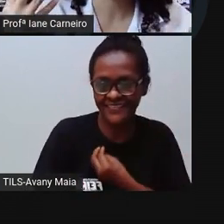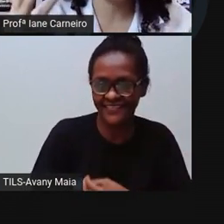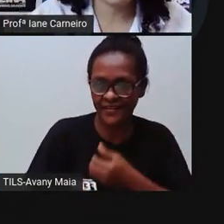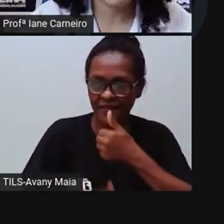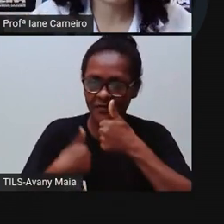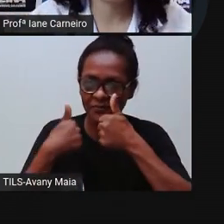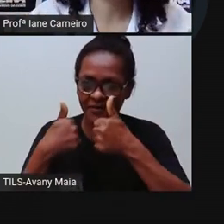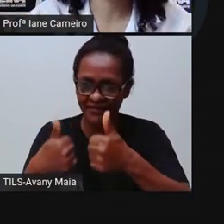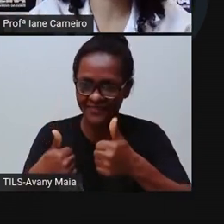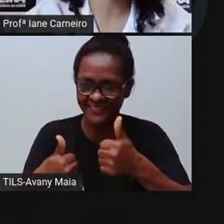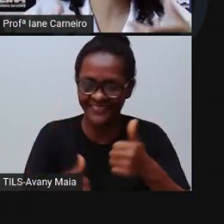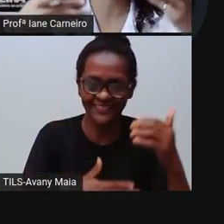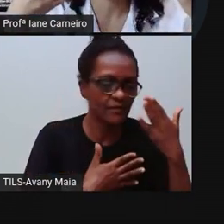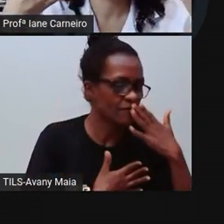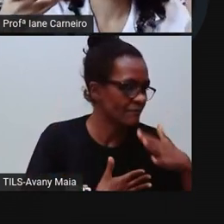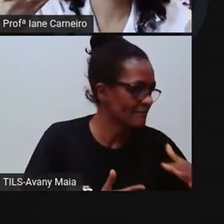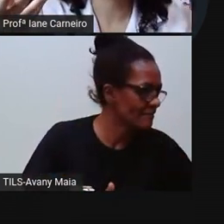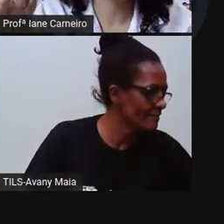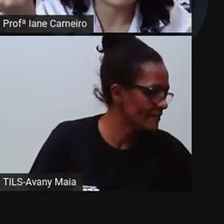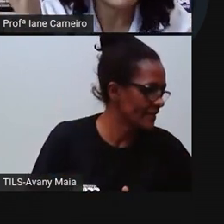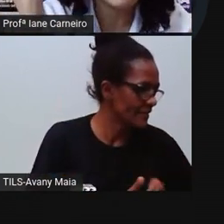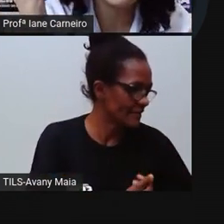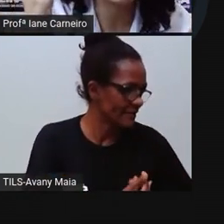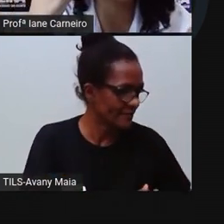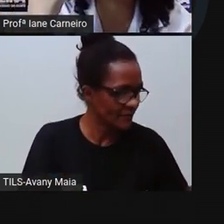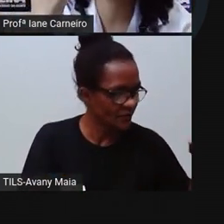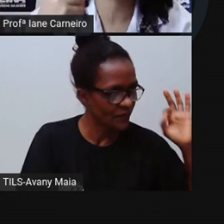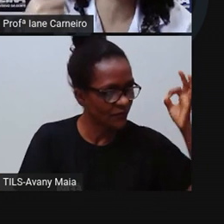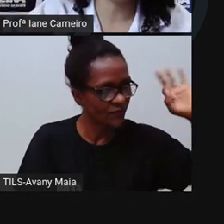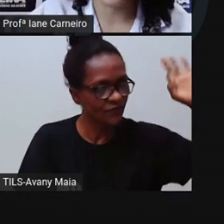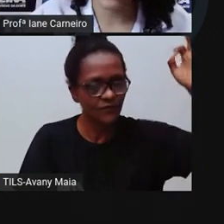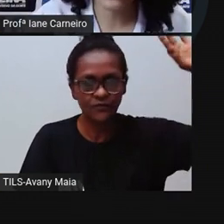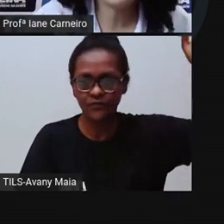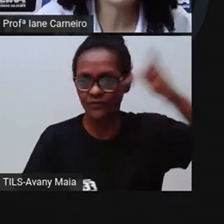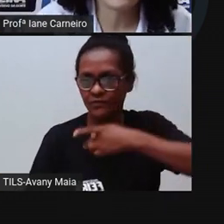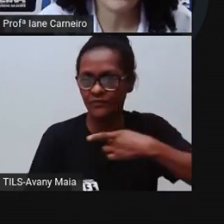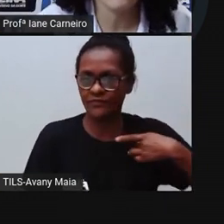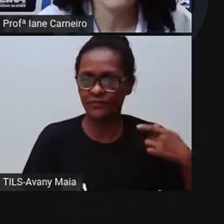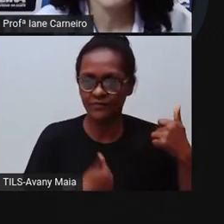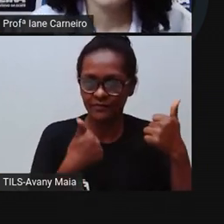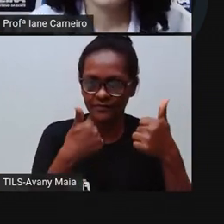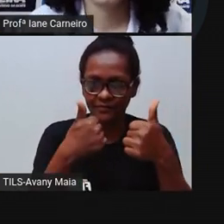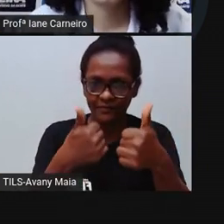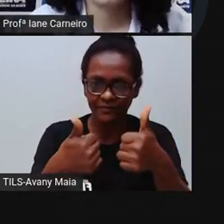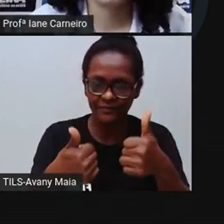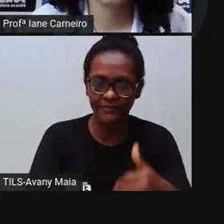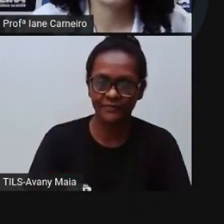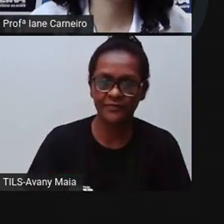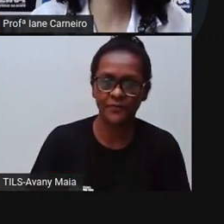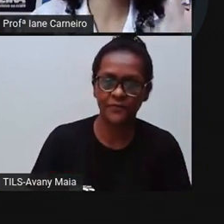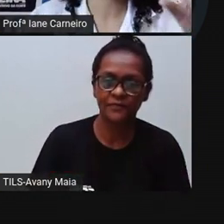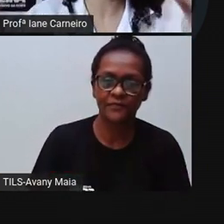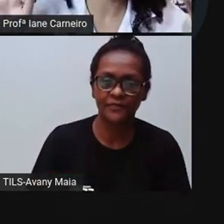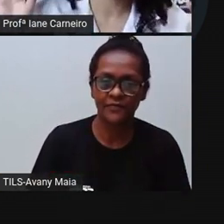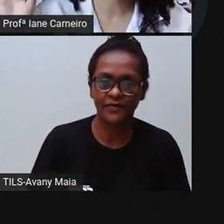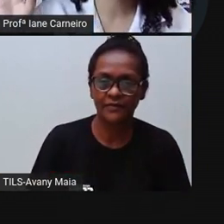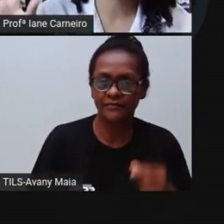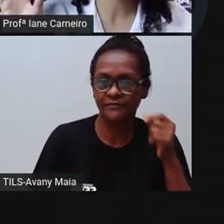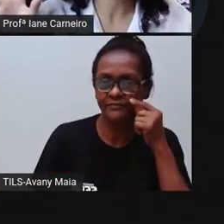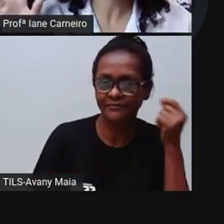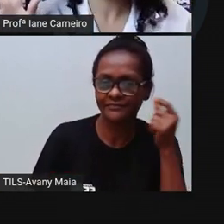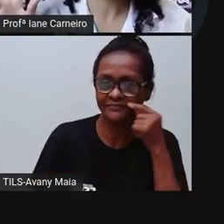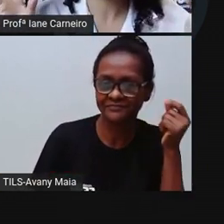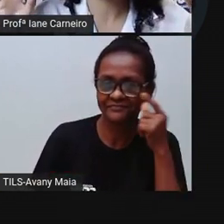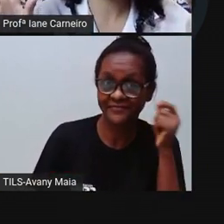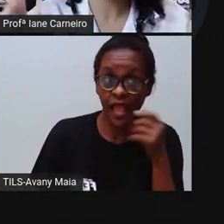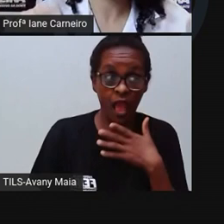criança e o adolescente cresçam saudáveis, né? Se desenvolvam bem. Então, vamos lá, ó. Eu tô aqui com um gatinho espantado e